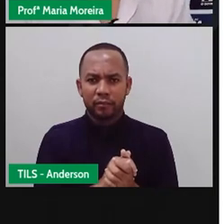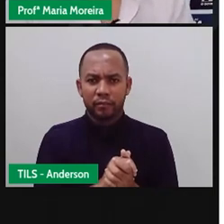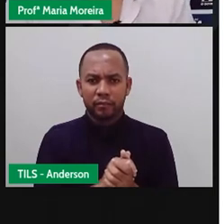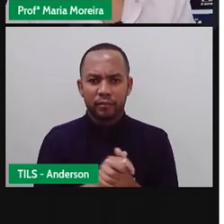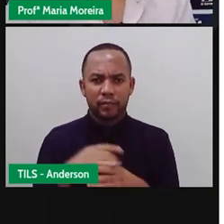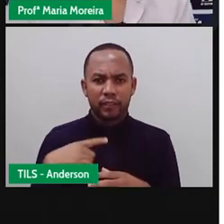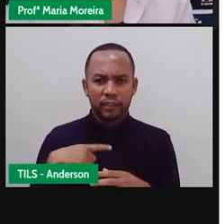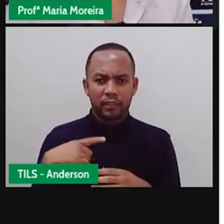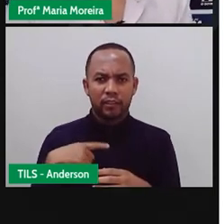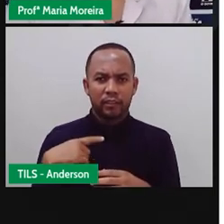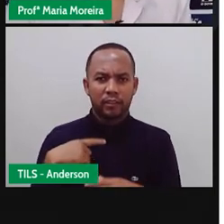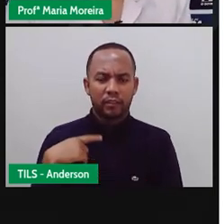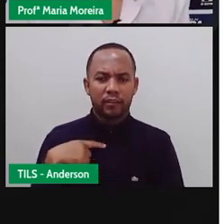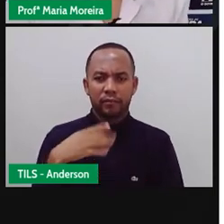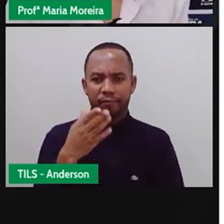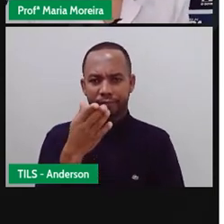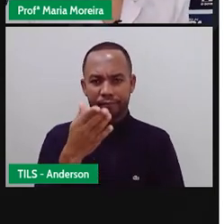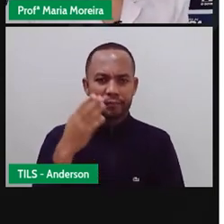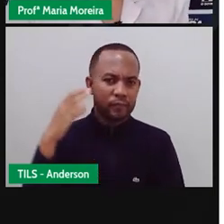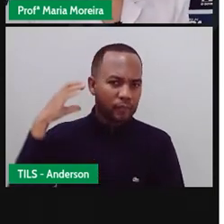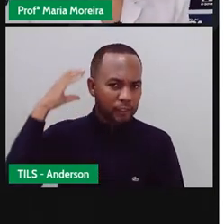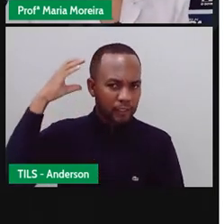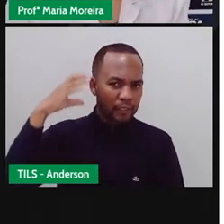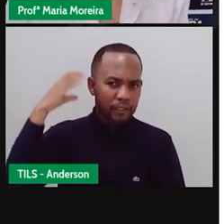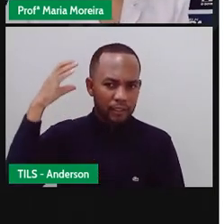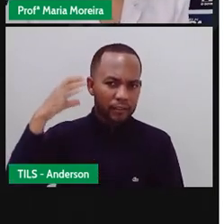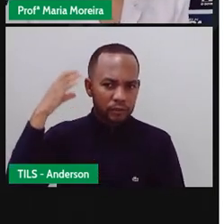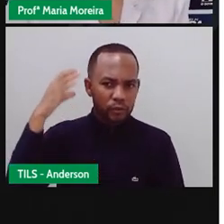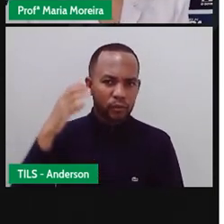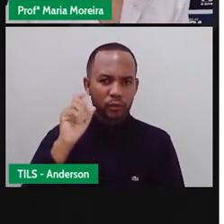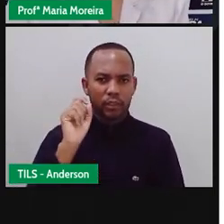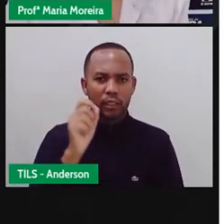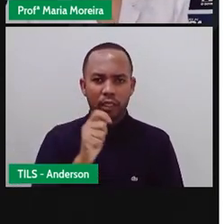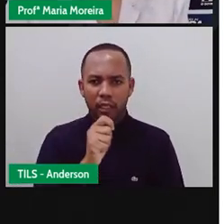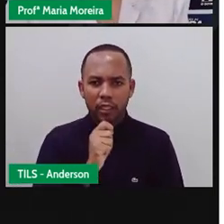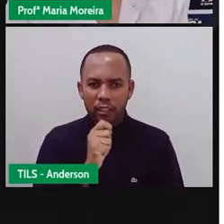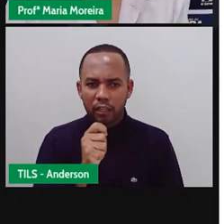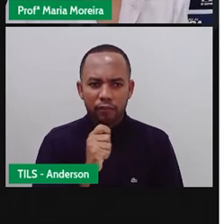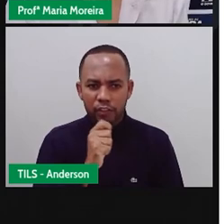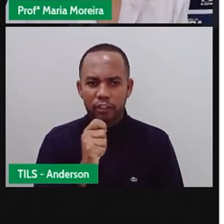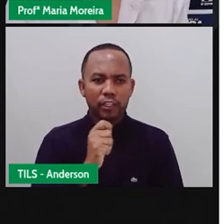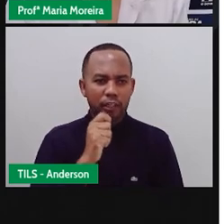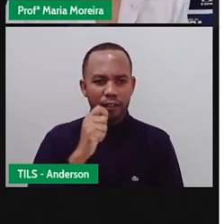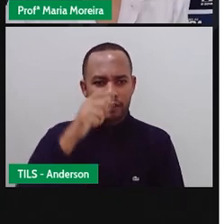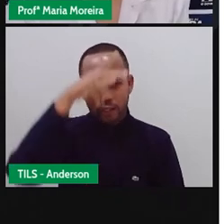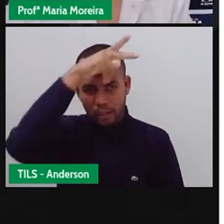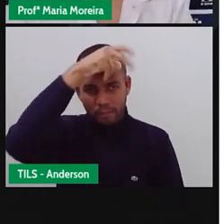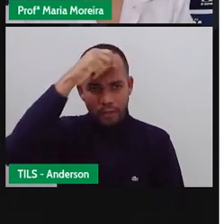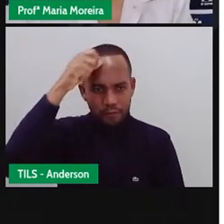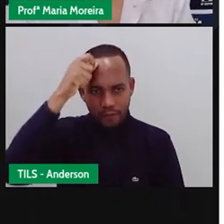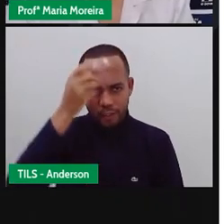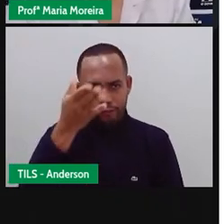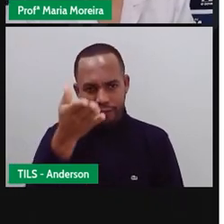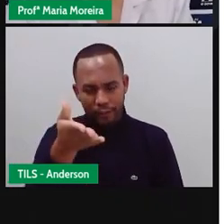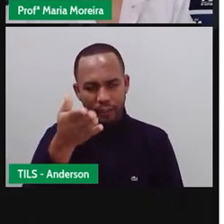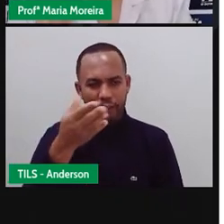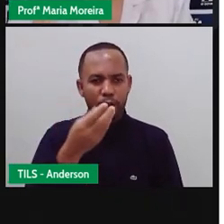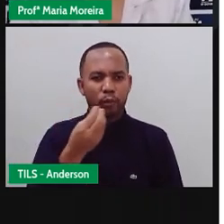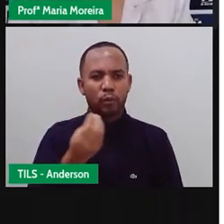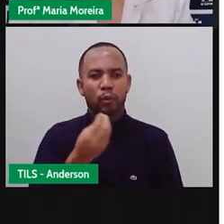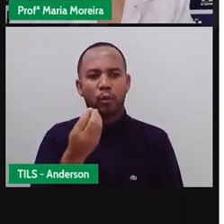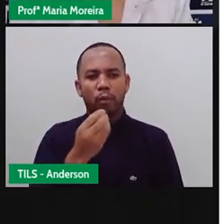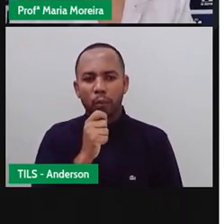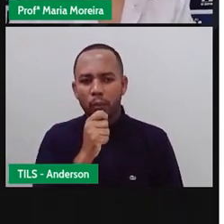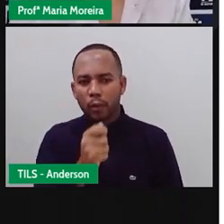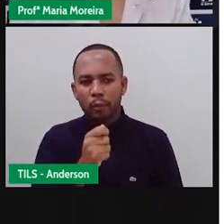Temos aí o rádio, nosso Dilton Coutinho, é a que está entrevistando o prefeito da cidade, né? Colbert Martins Filho. E aí é